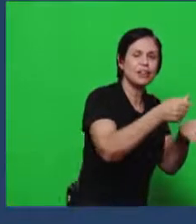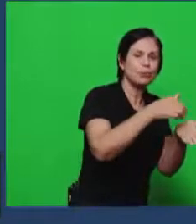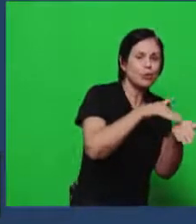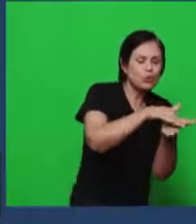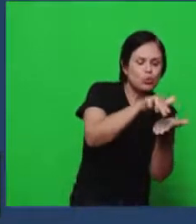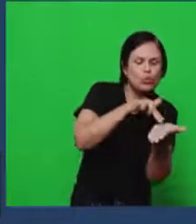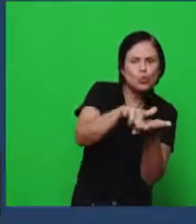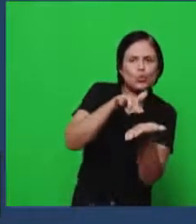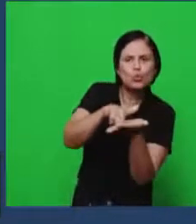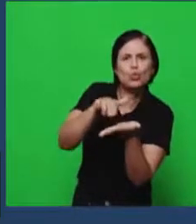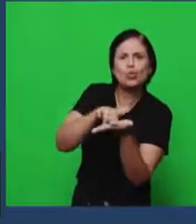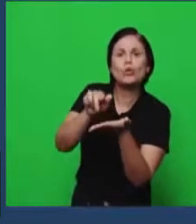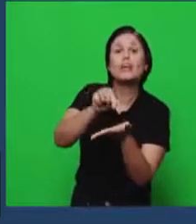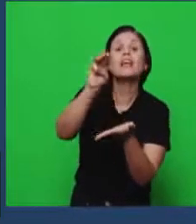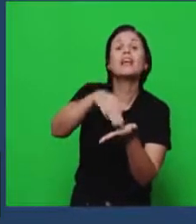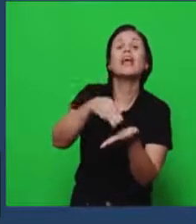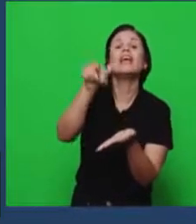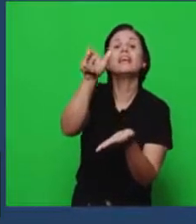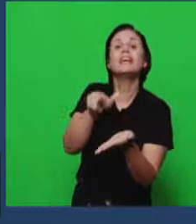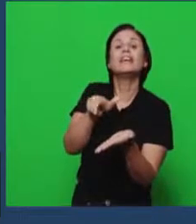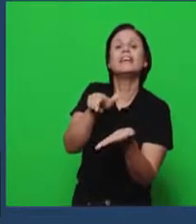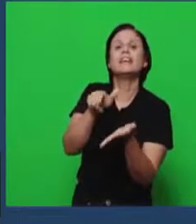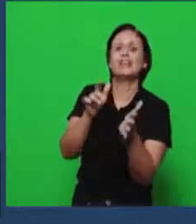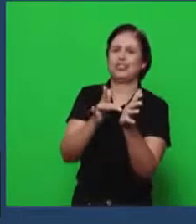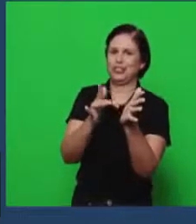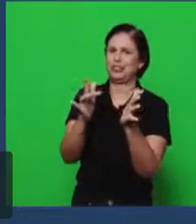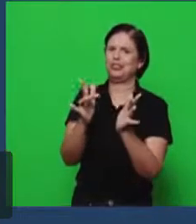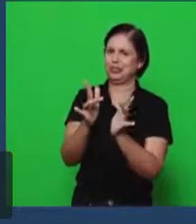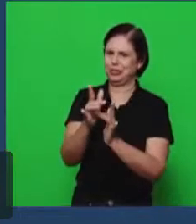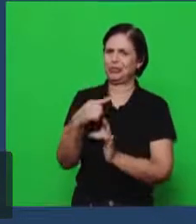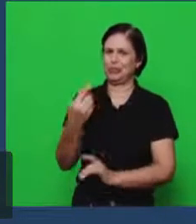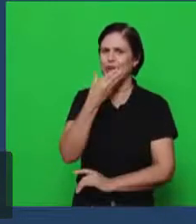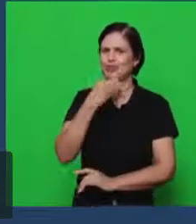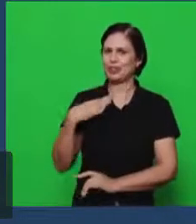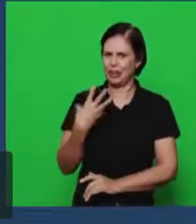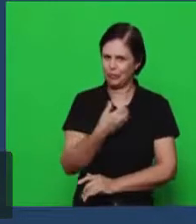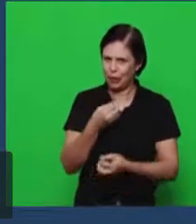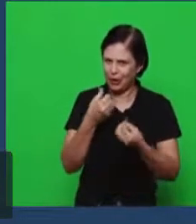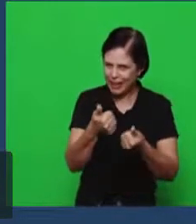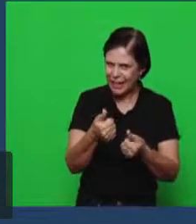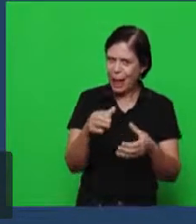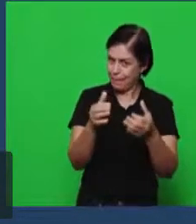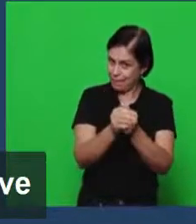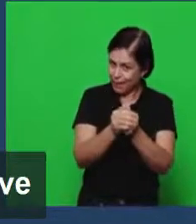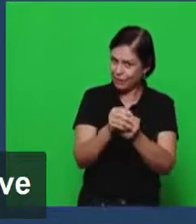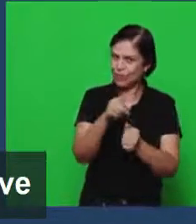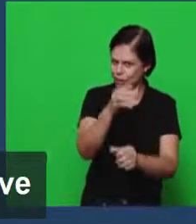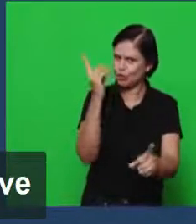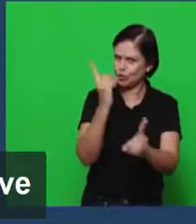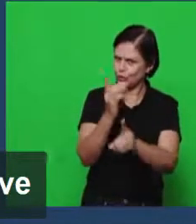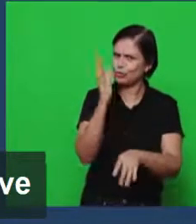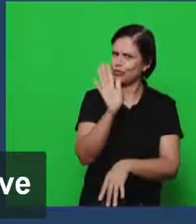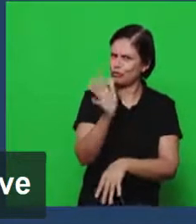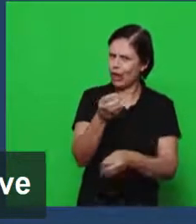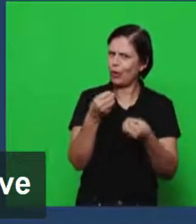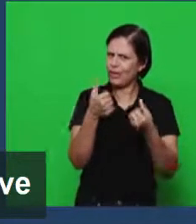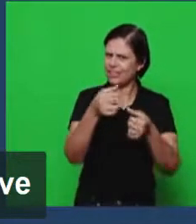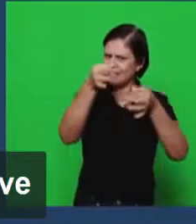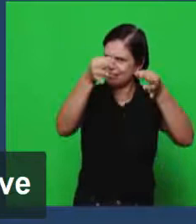foi a pessoa do Senhor Jesus, o nosso Salvador. Amém. Os irmãos já descobriram isso no texto bíblico.